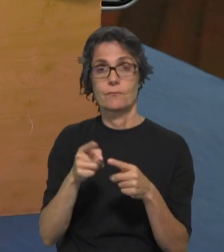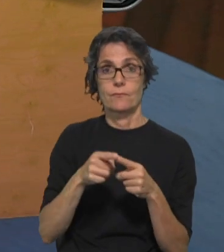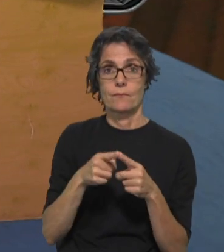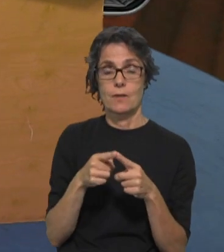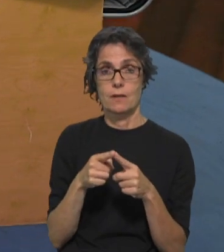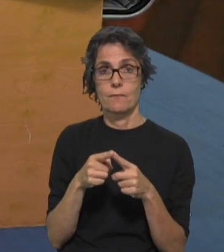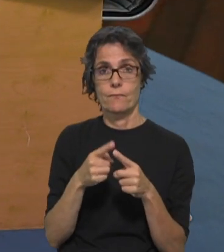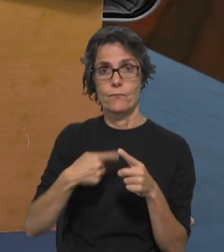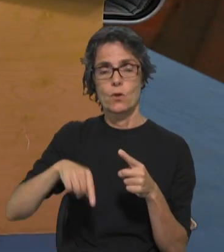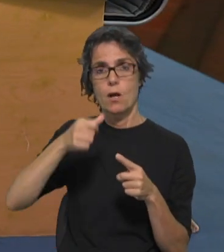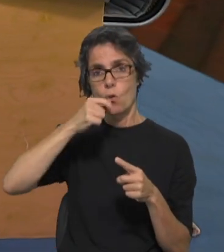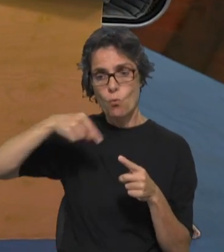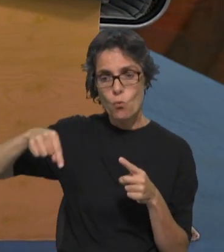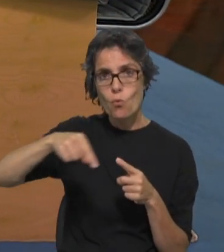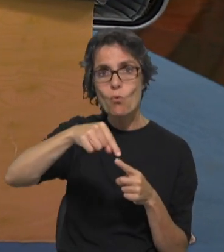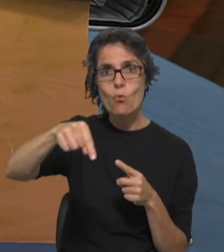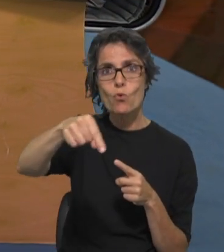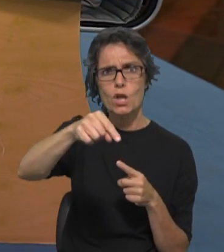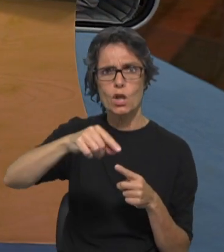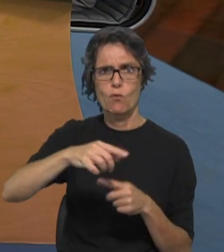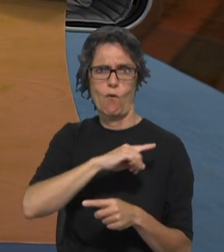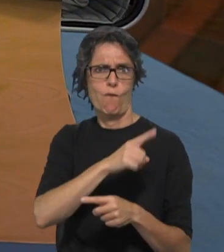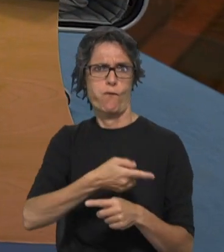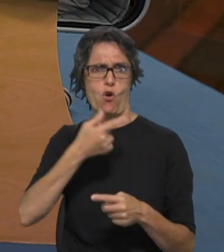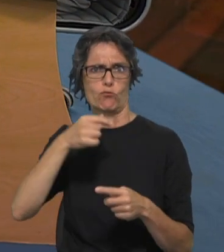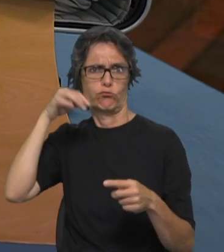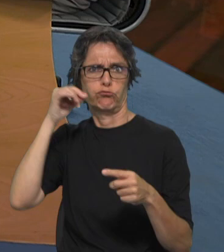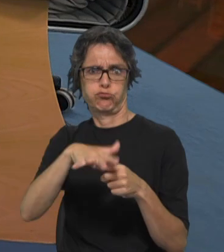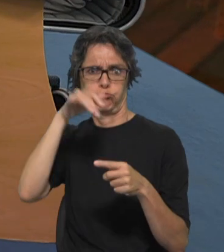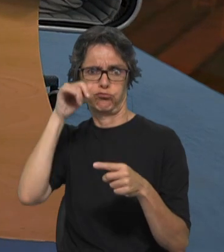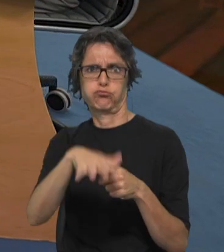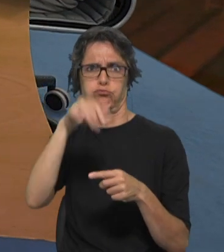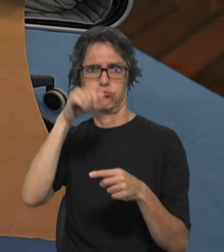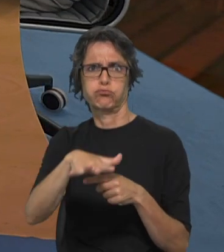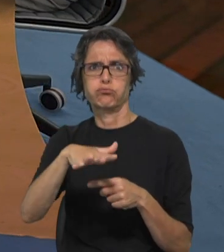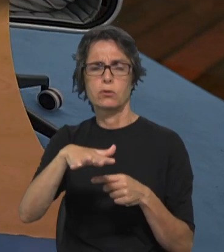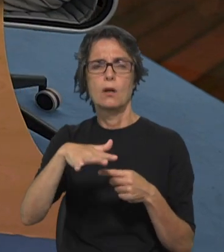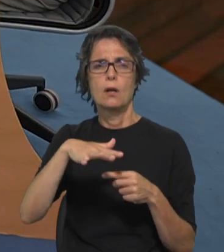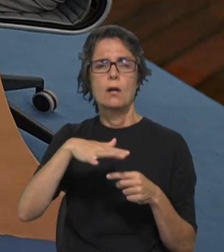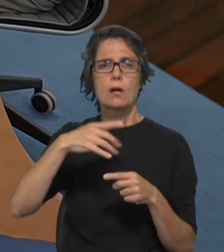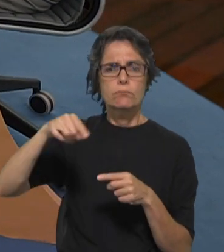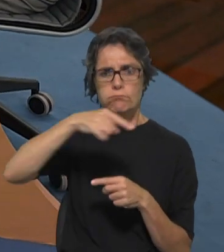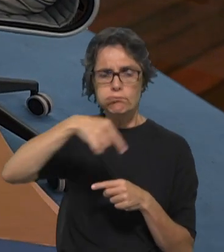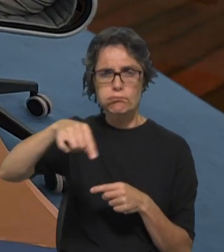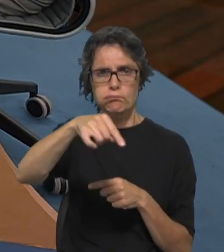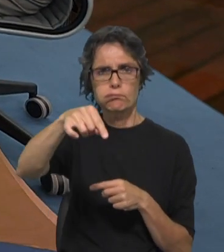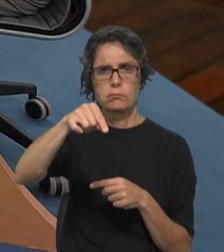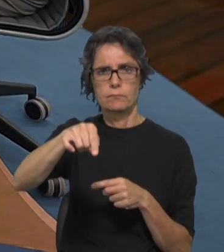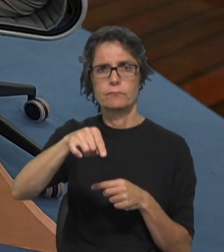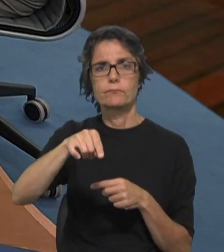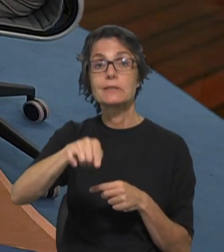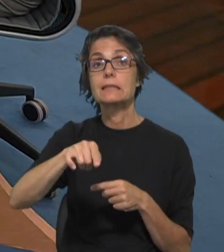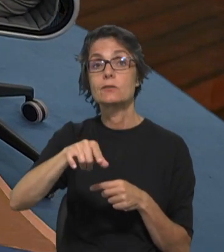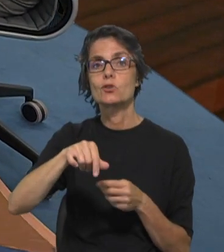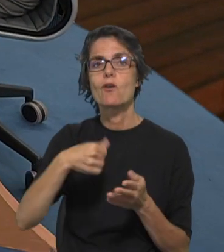vermos como um rio, quando está com a sua força, quando é um rio vivo e com o caudal que lhe pertence, é